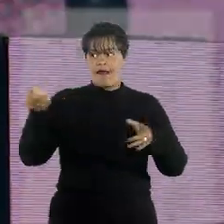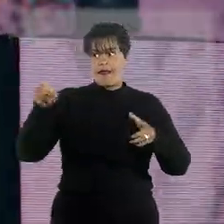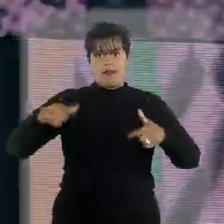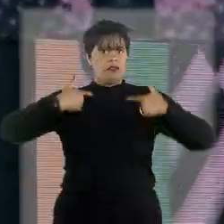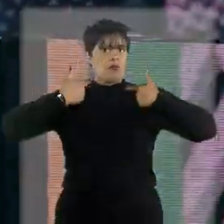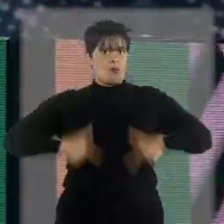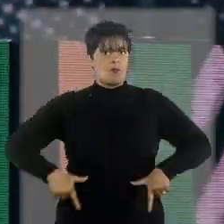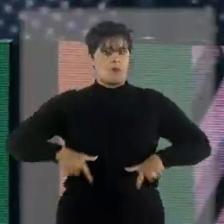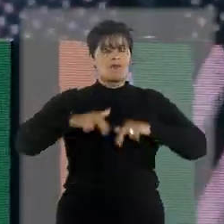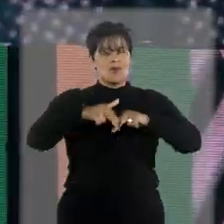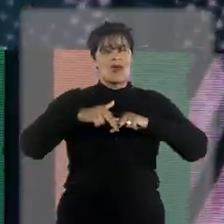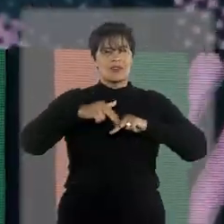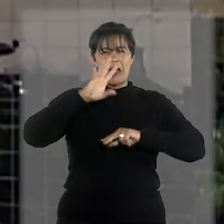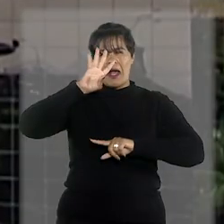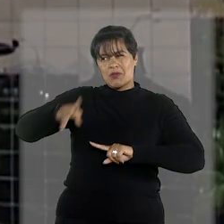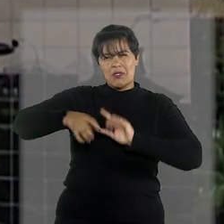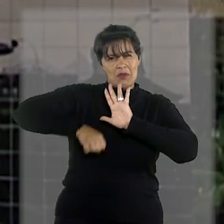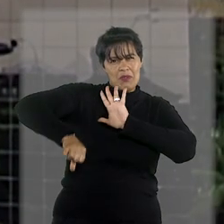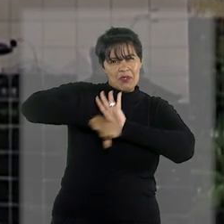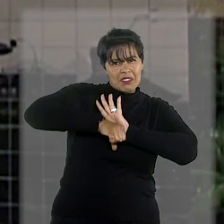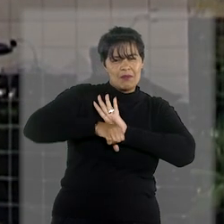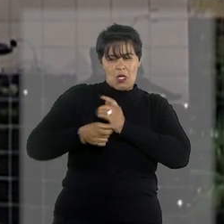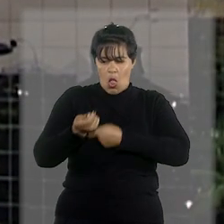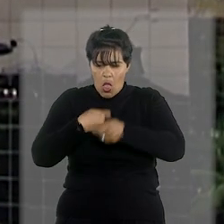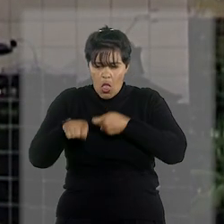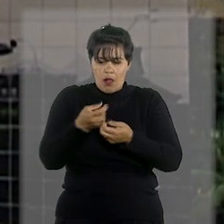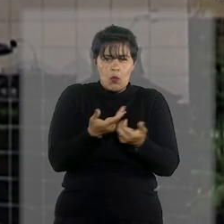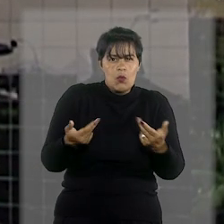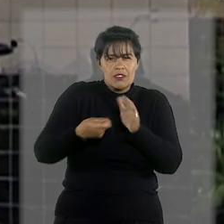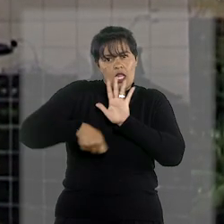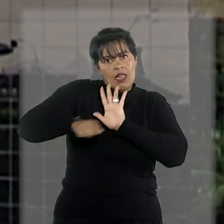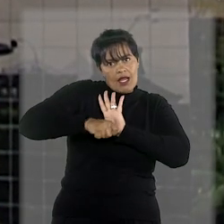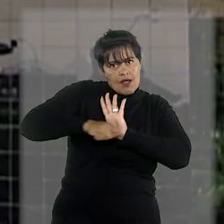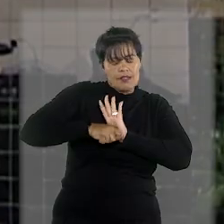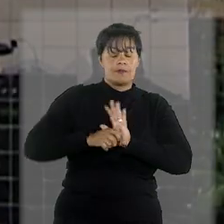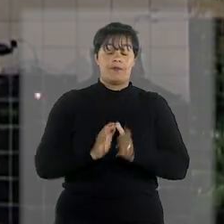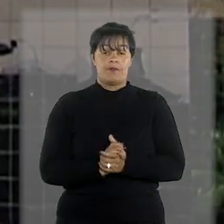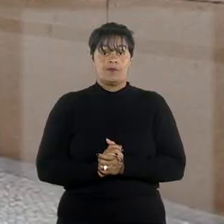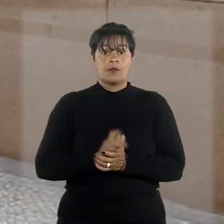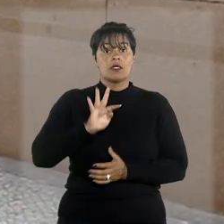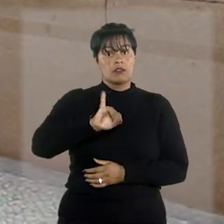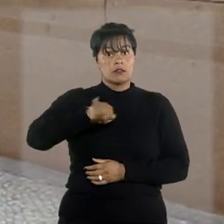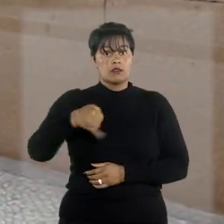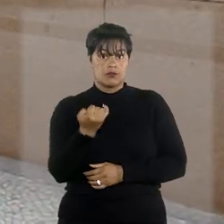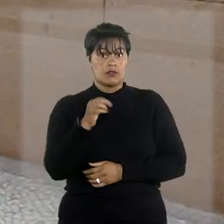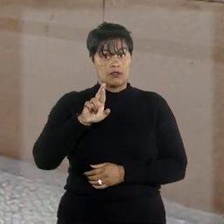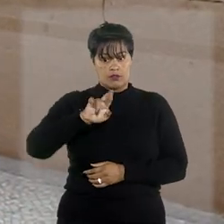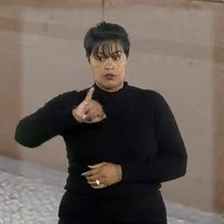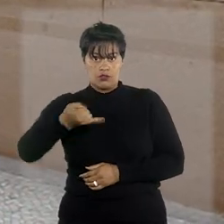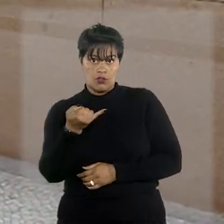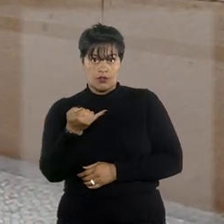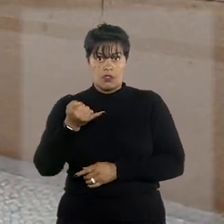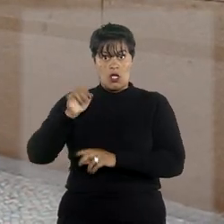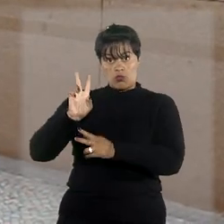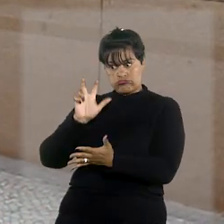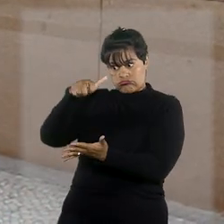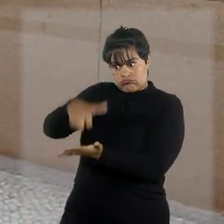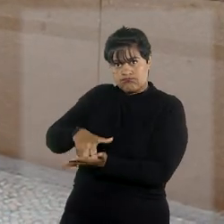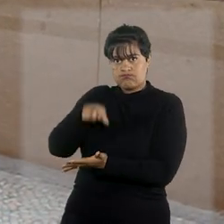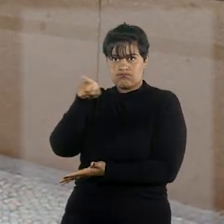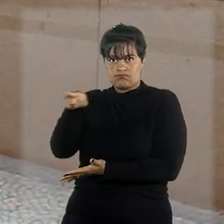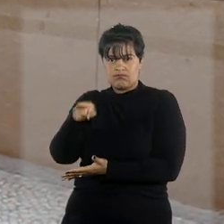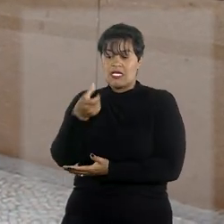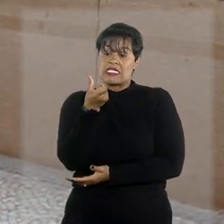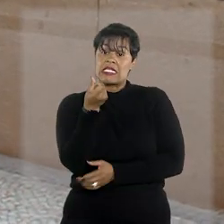associação para o tráfico de drogas. O Tribunal de Justiça do Rio de Janeiro havia condenado o DJ a pena de seis anos e oito meses de